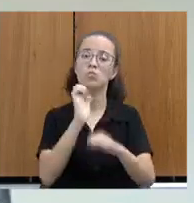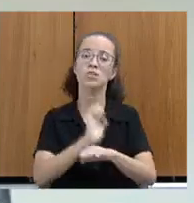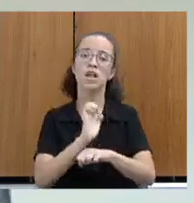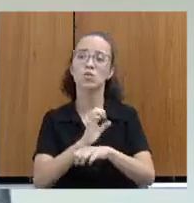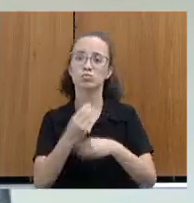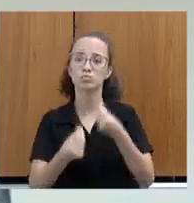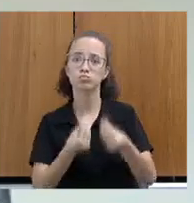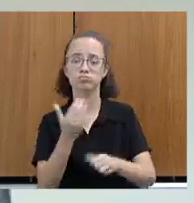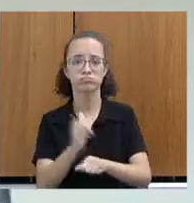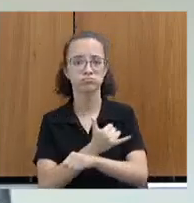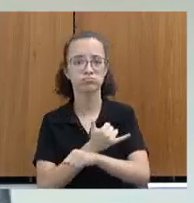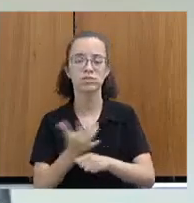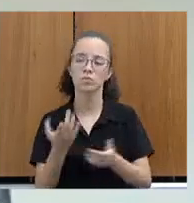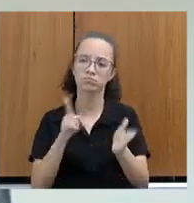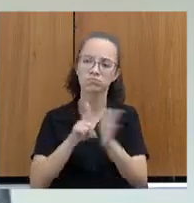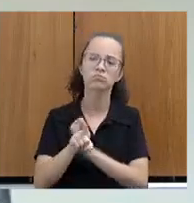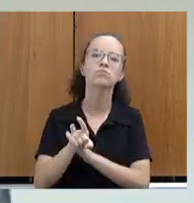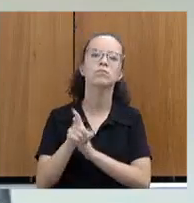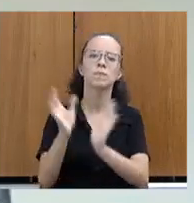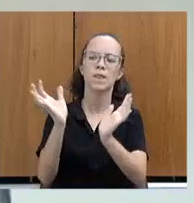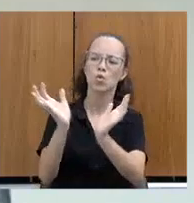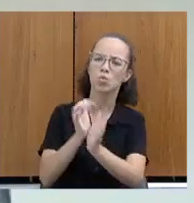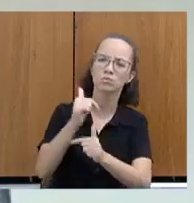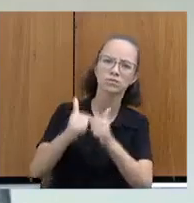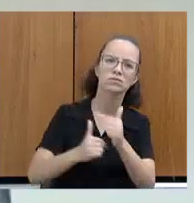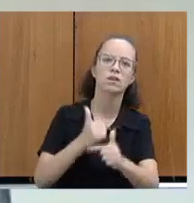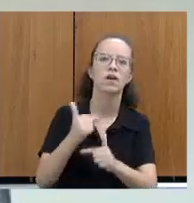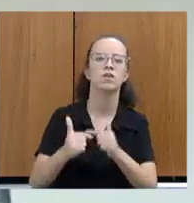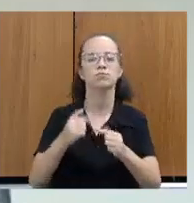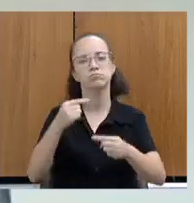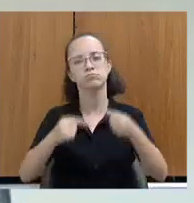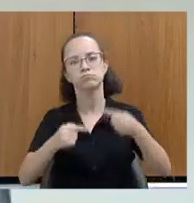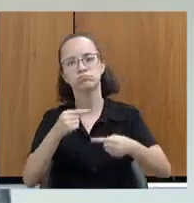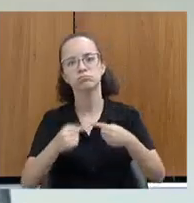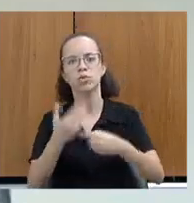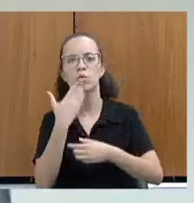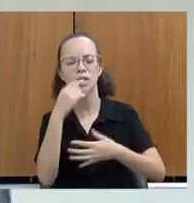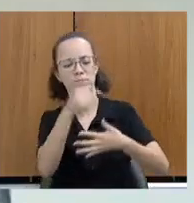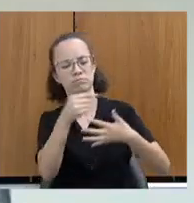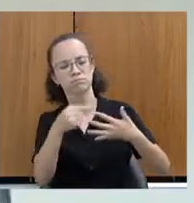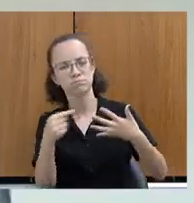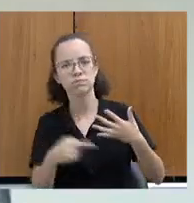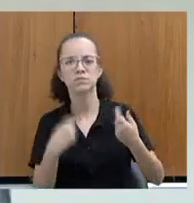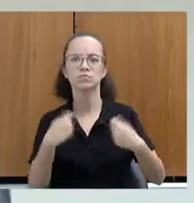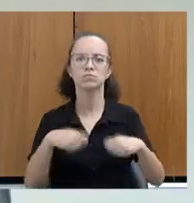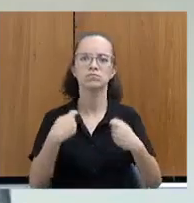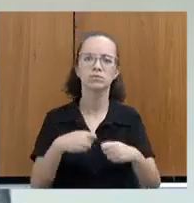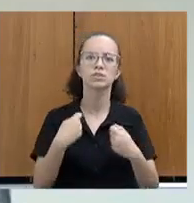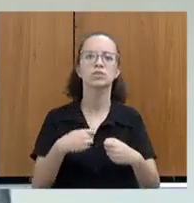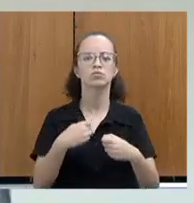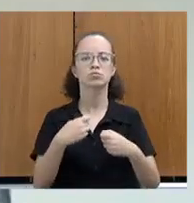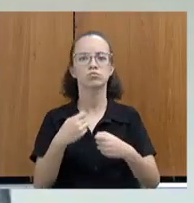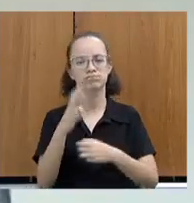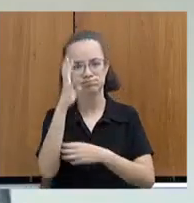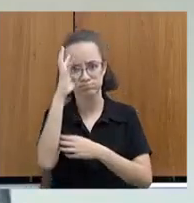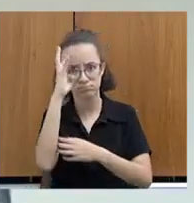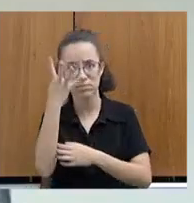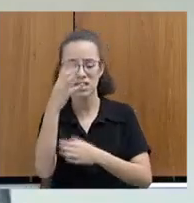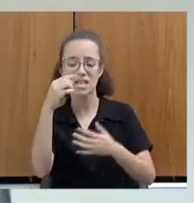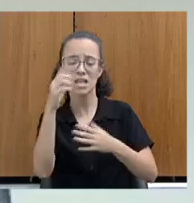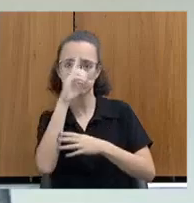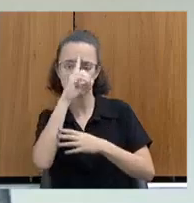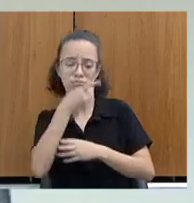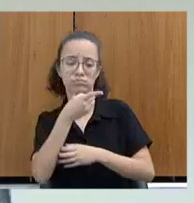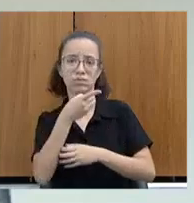Também pergunto se há um grupo de trabalho que discute quais medidas devem ser tomadas e quais orientações são determinadas